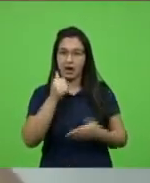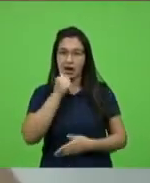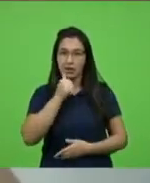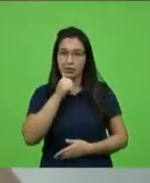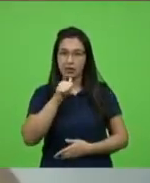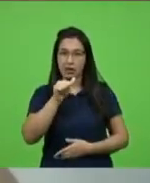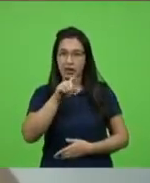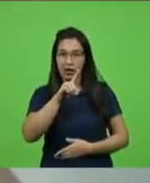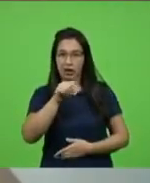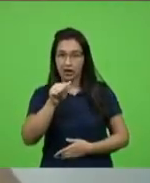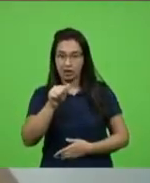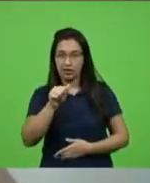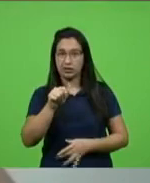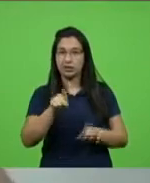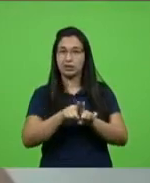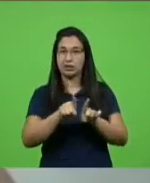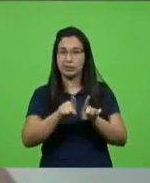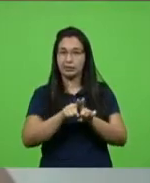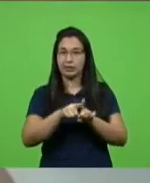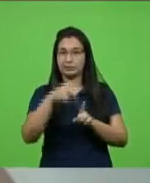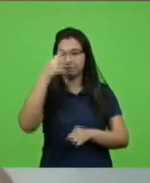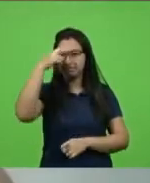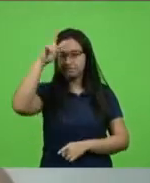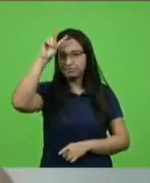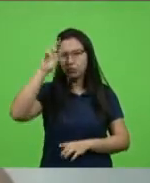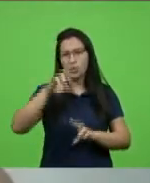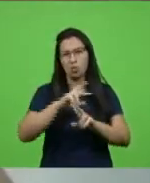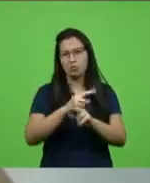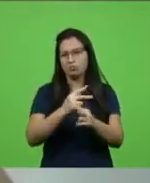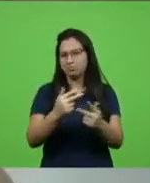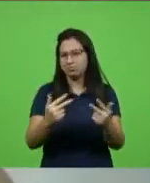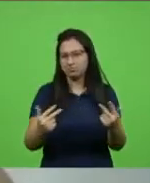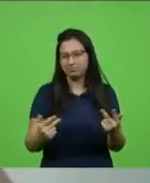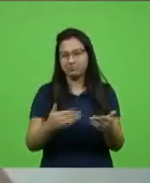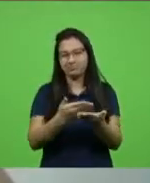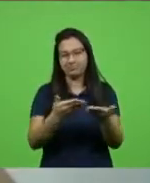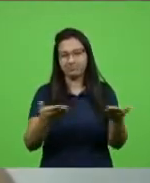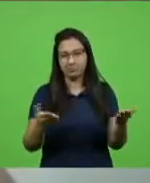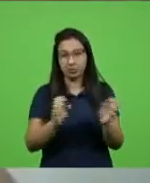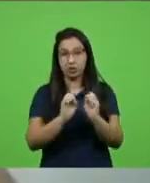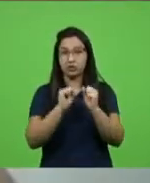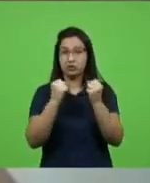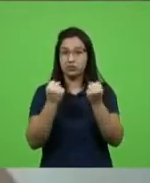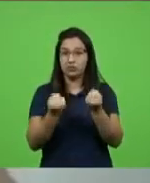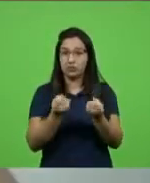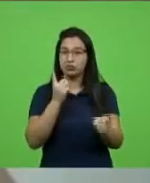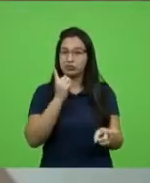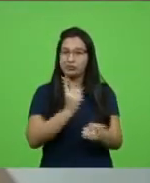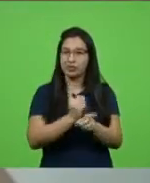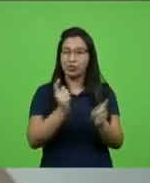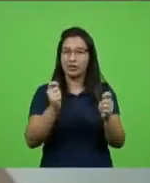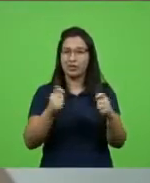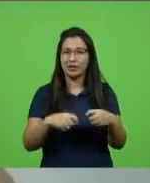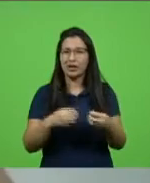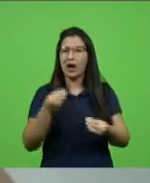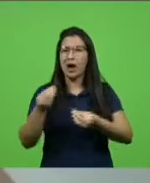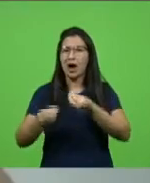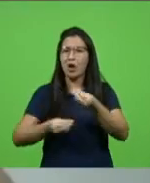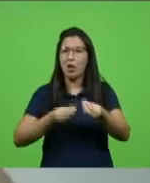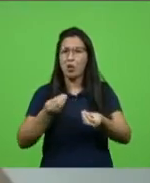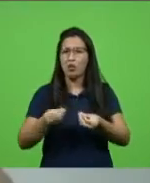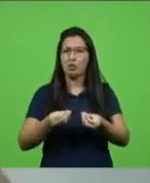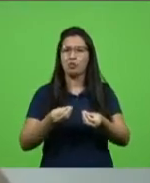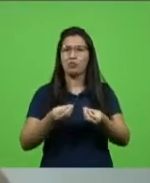do deputado Vicente e tantos outros que têm empreendido esforços para que a gente encontre alternativas de